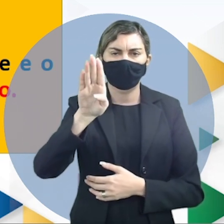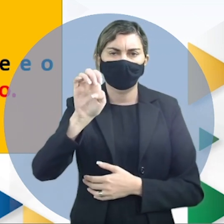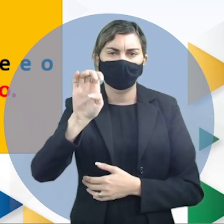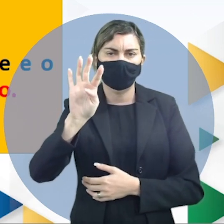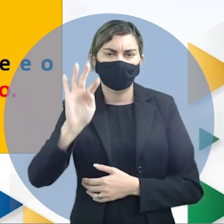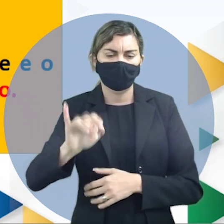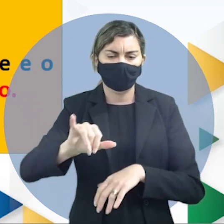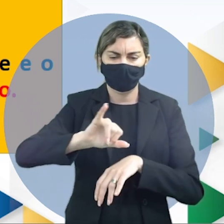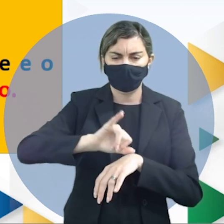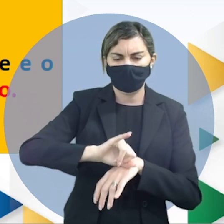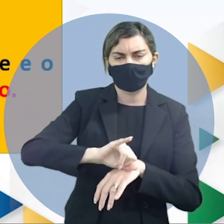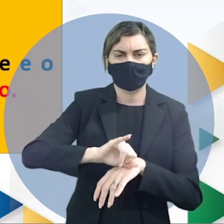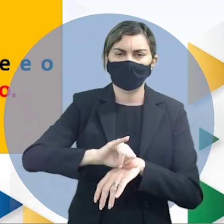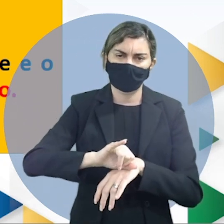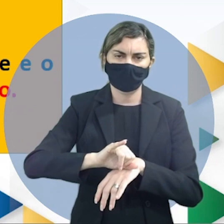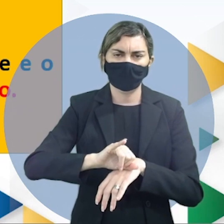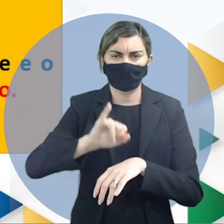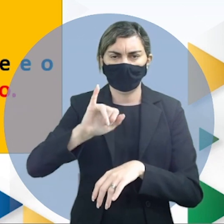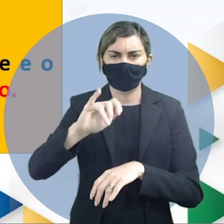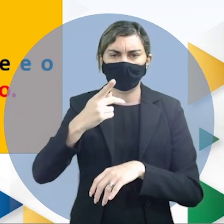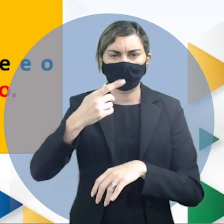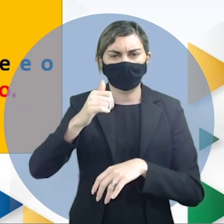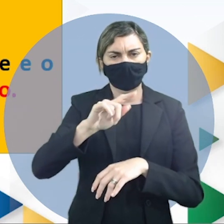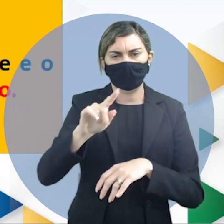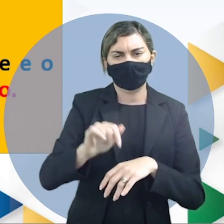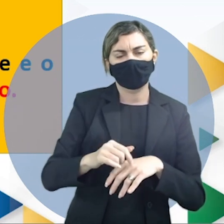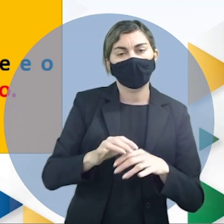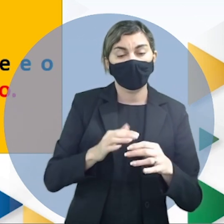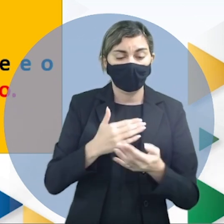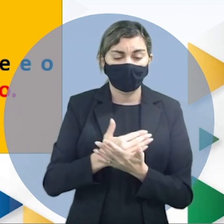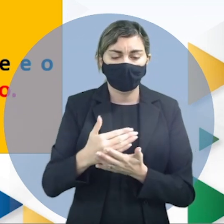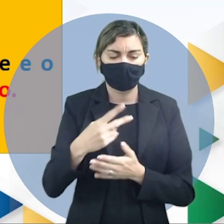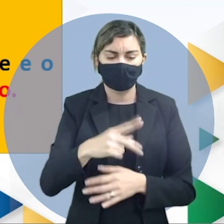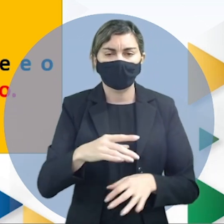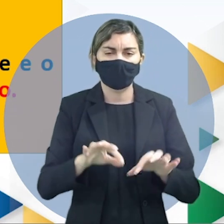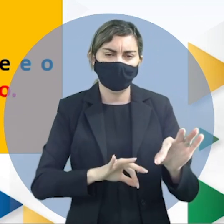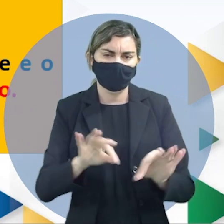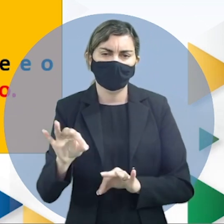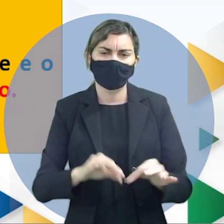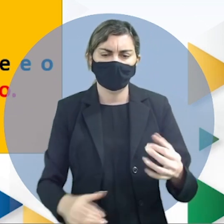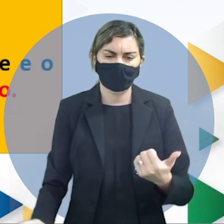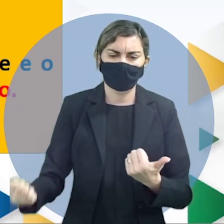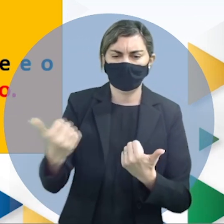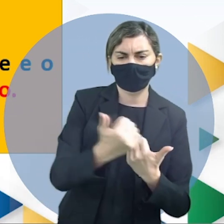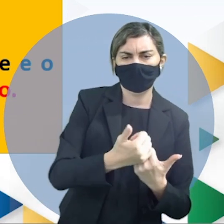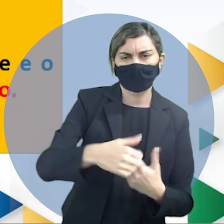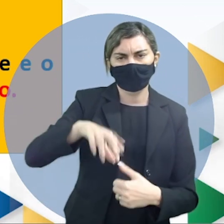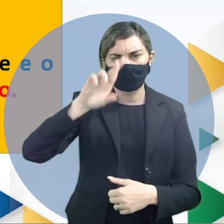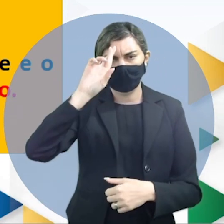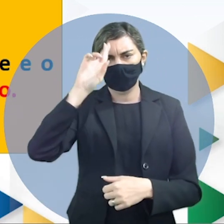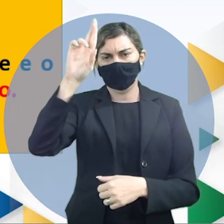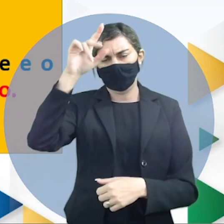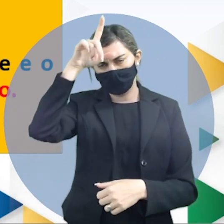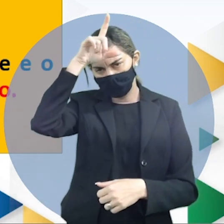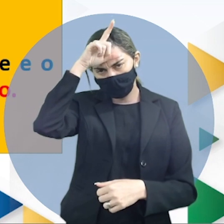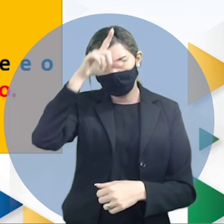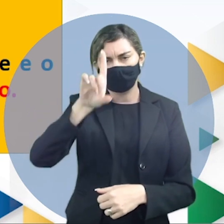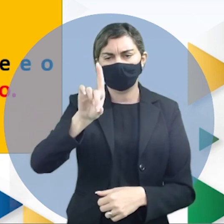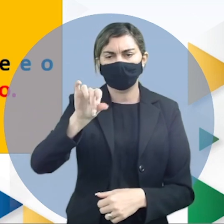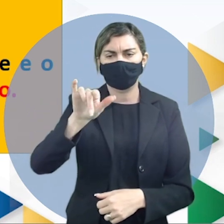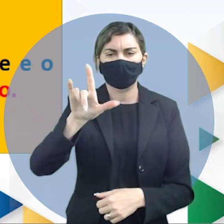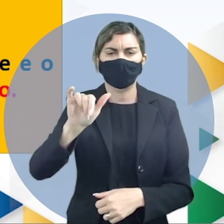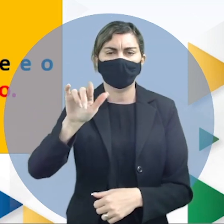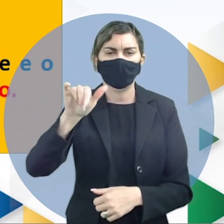na capital de Lhasa onde começou sua preparação para assumir a liderança como Dalai Lama